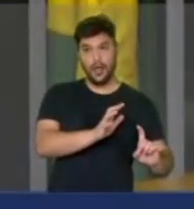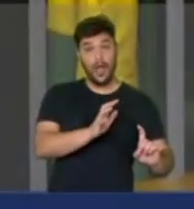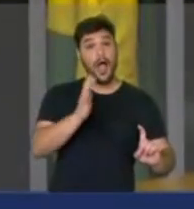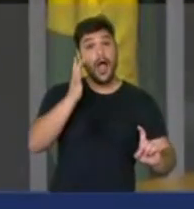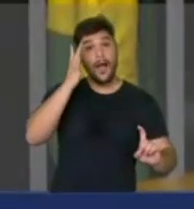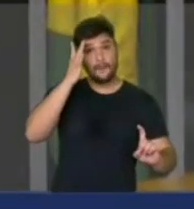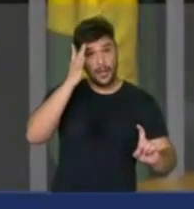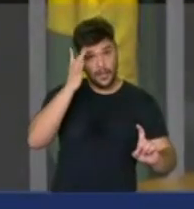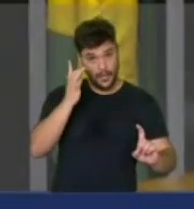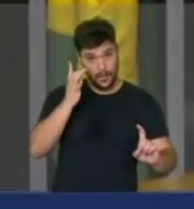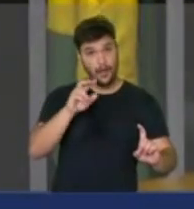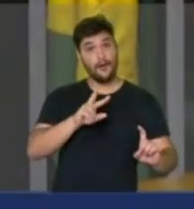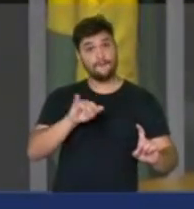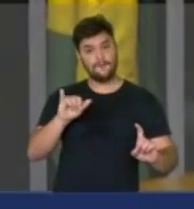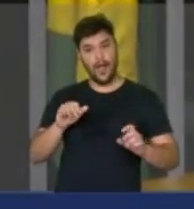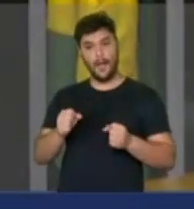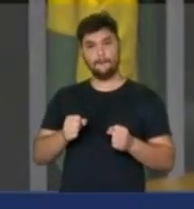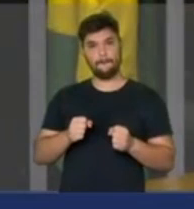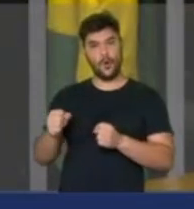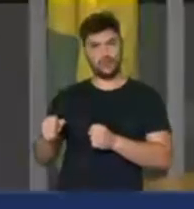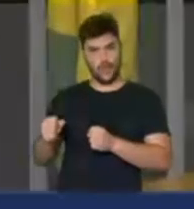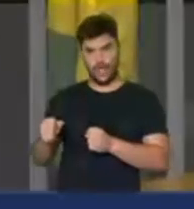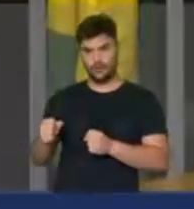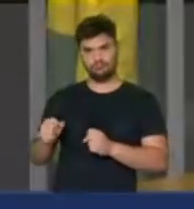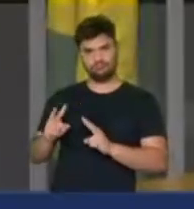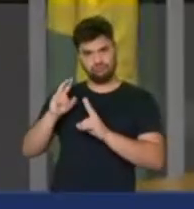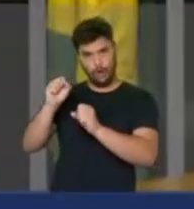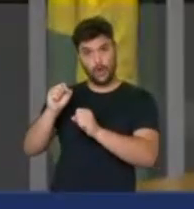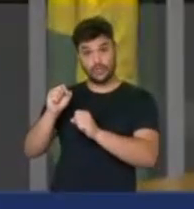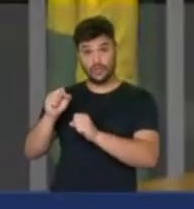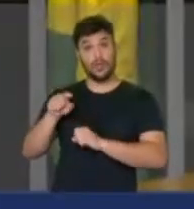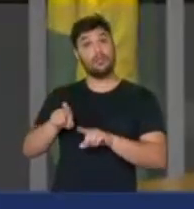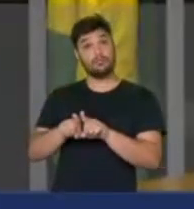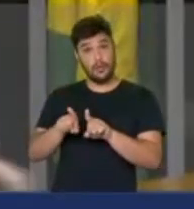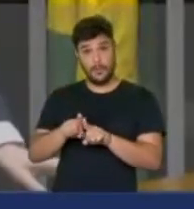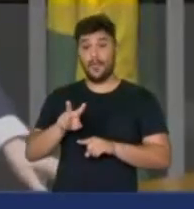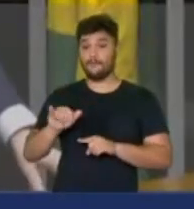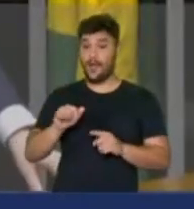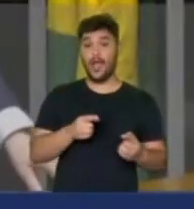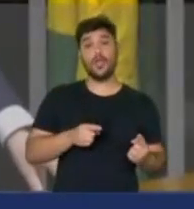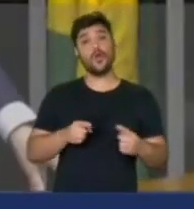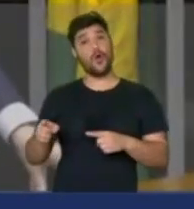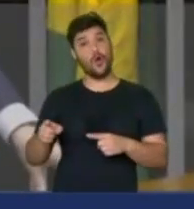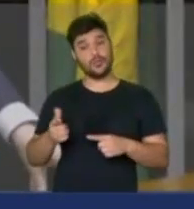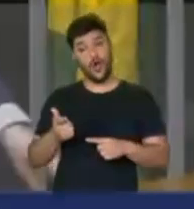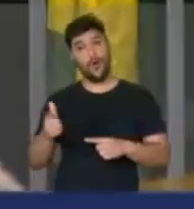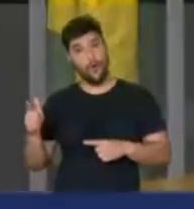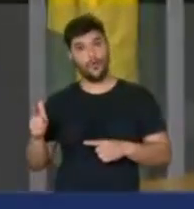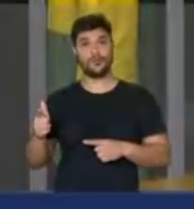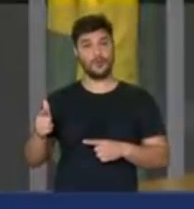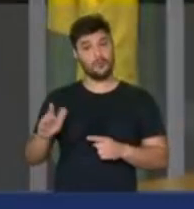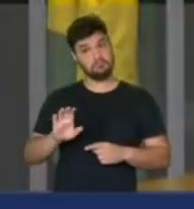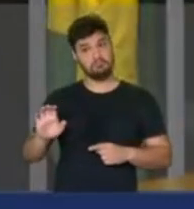havendo poder ilimitado na mão de poucos, esta metralhadora não se virará para o outro lado do espectro político.